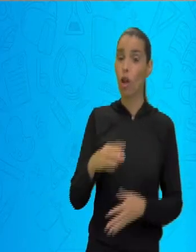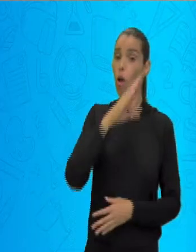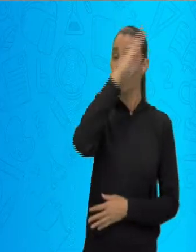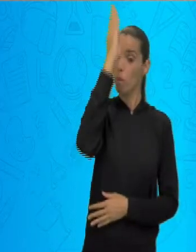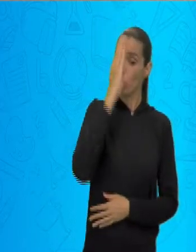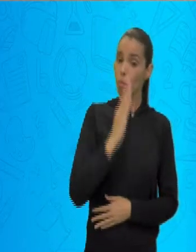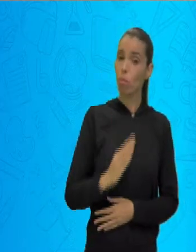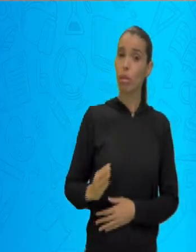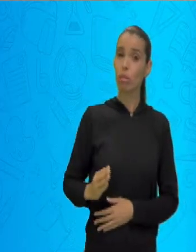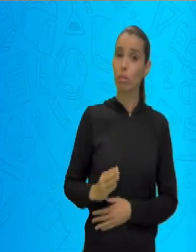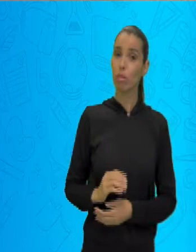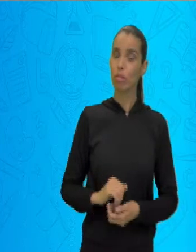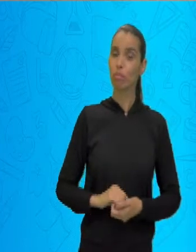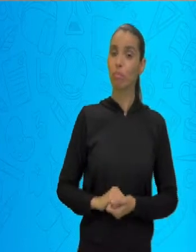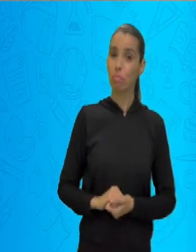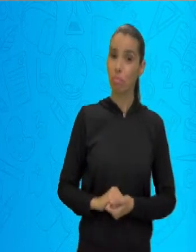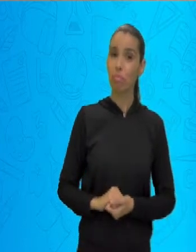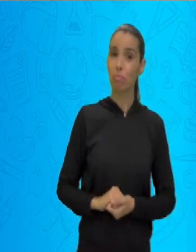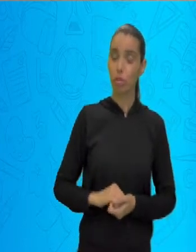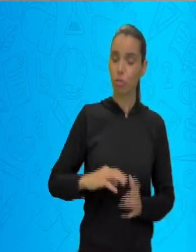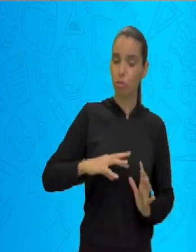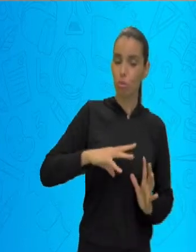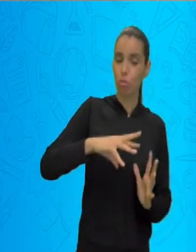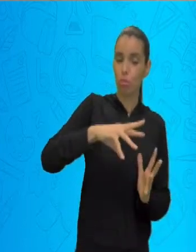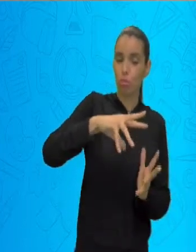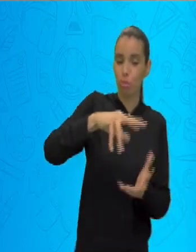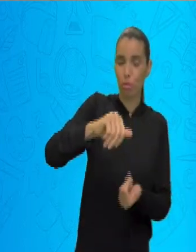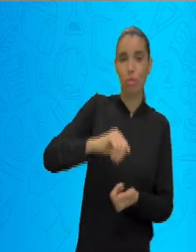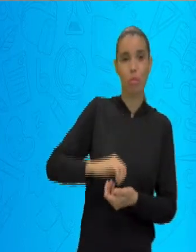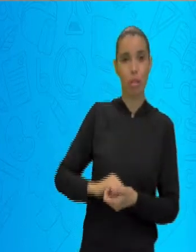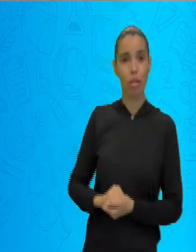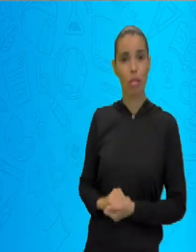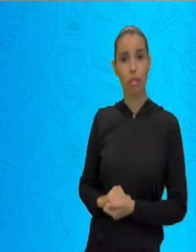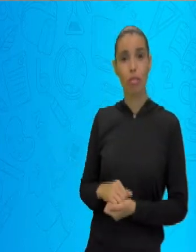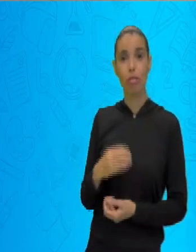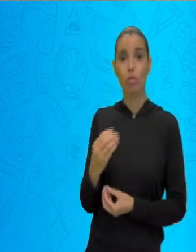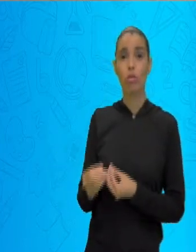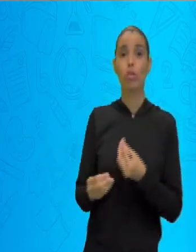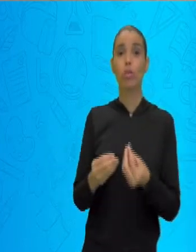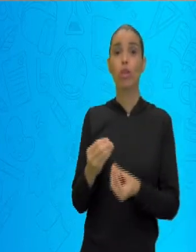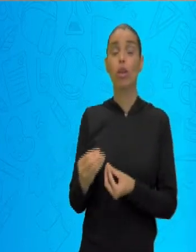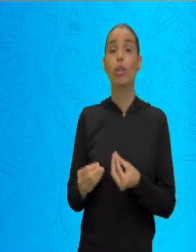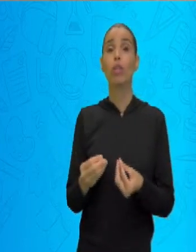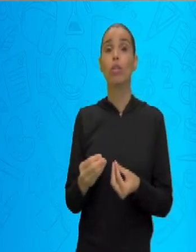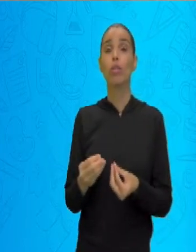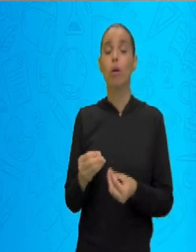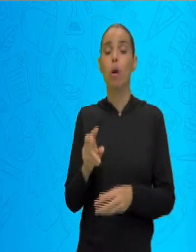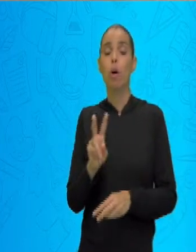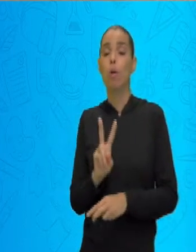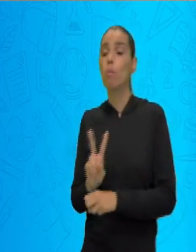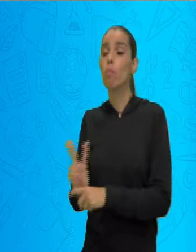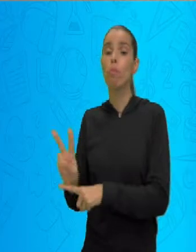Para administrar esse país, é necessário dividir.